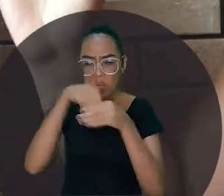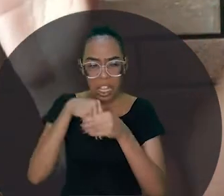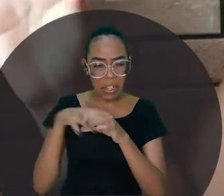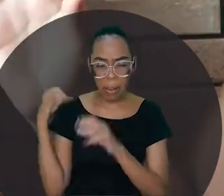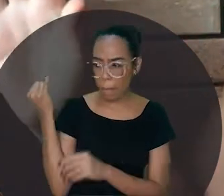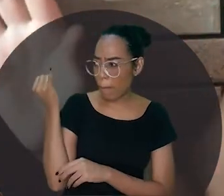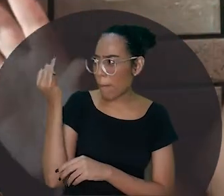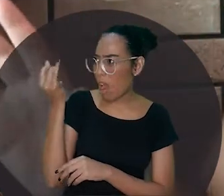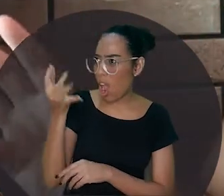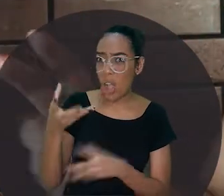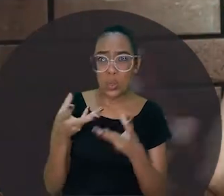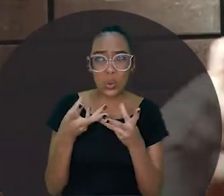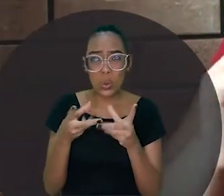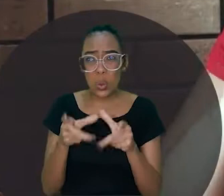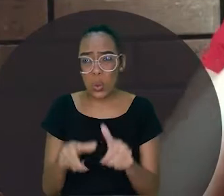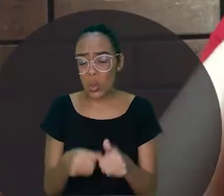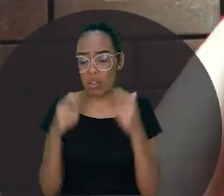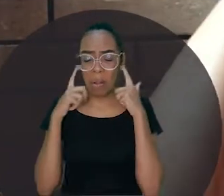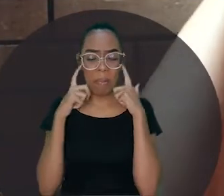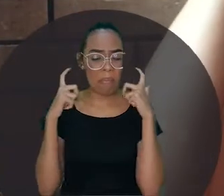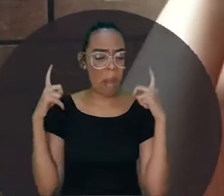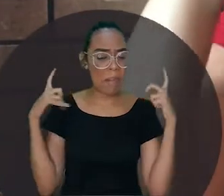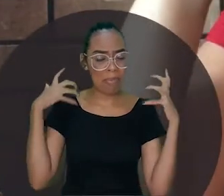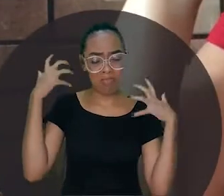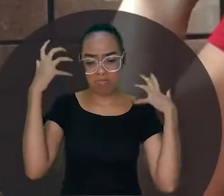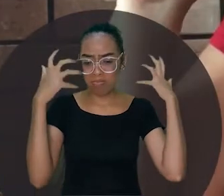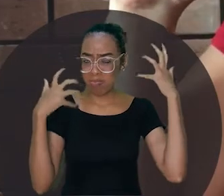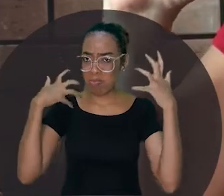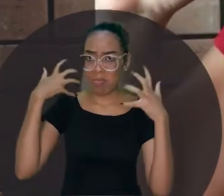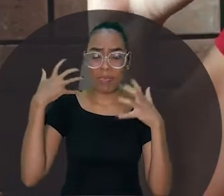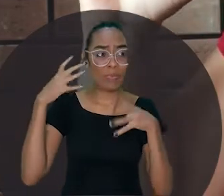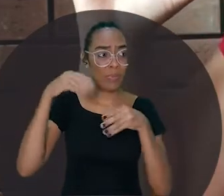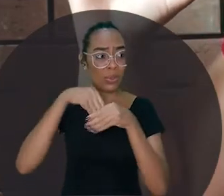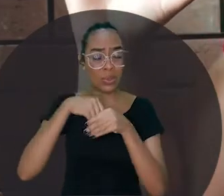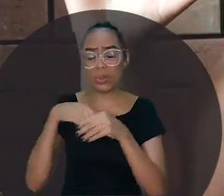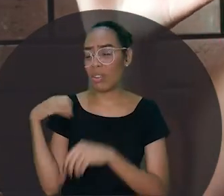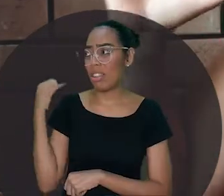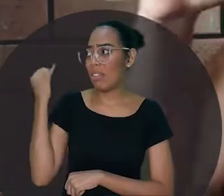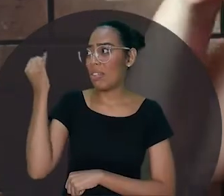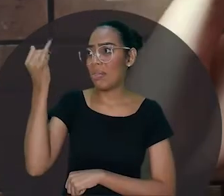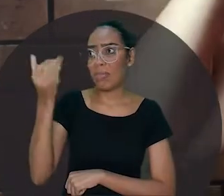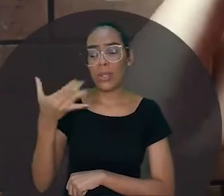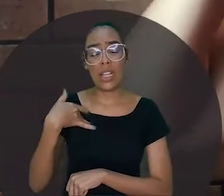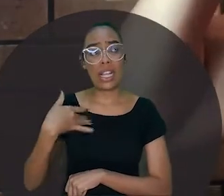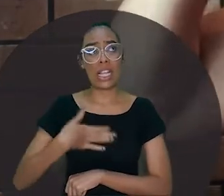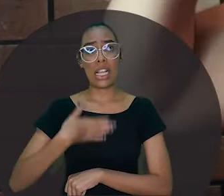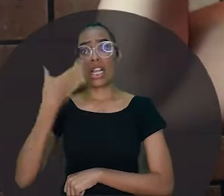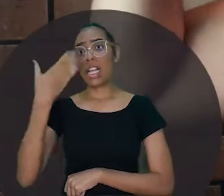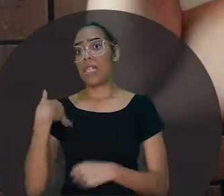ficam durante a noite. Todos os sons que a gente escuta durante a noite. E, ó,